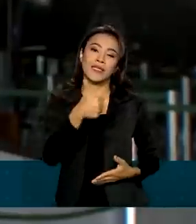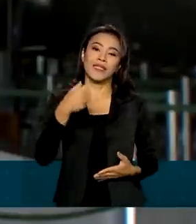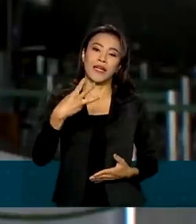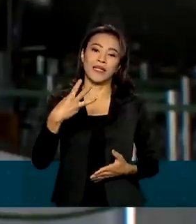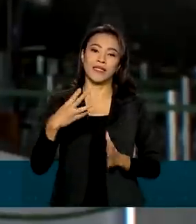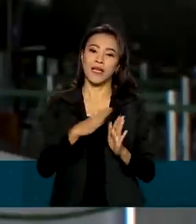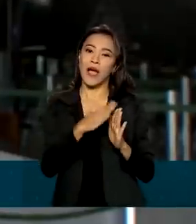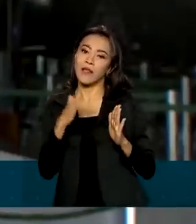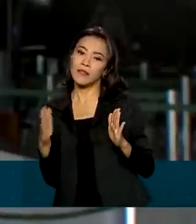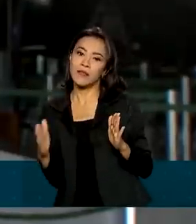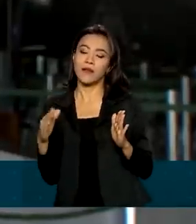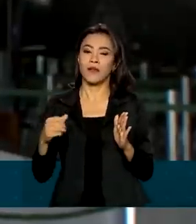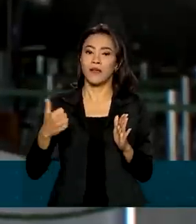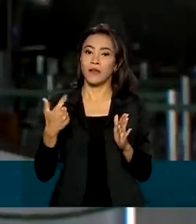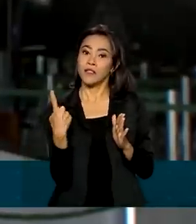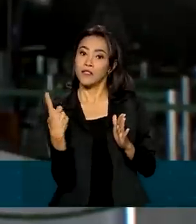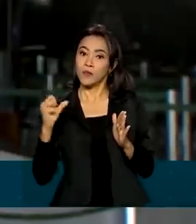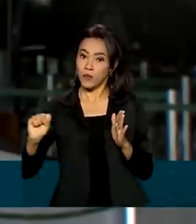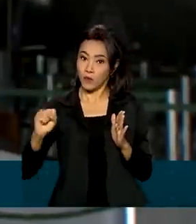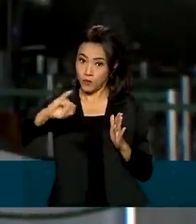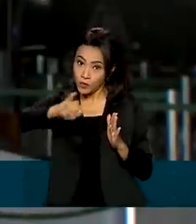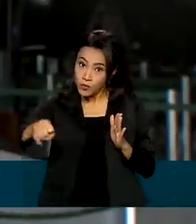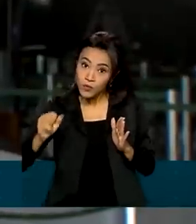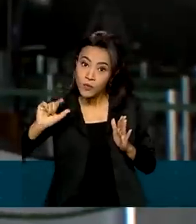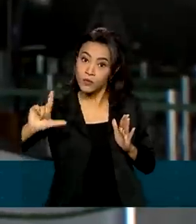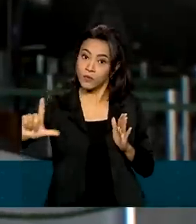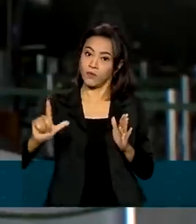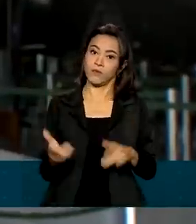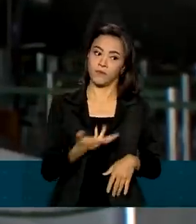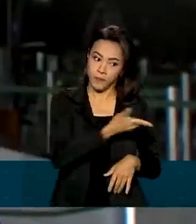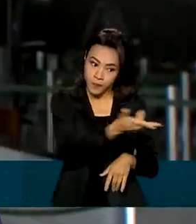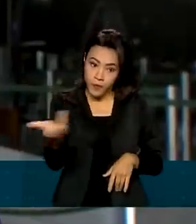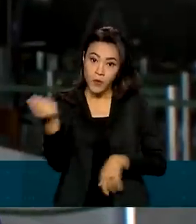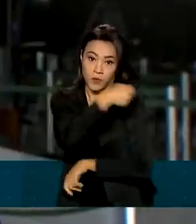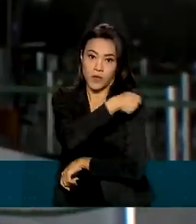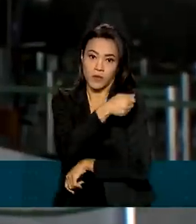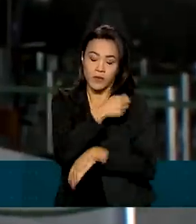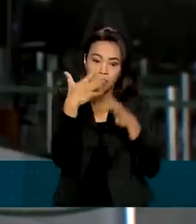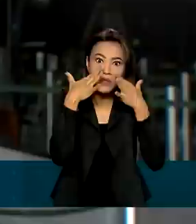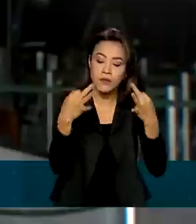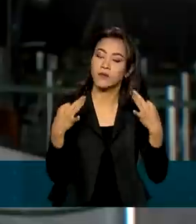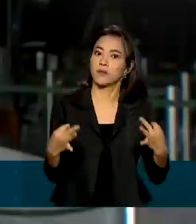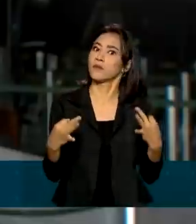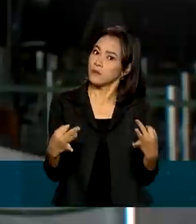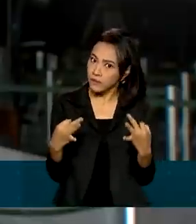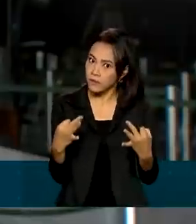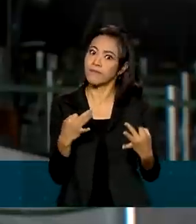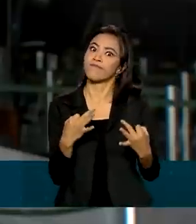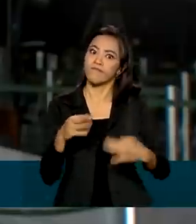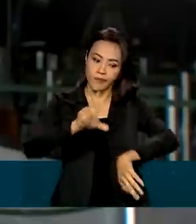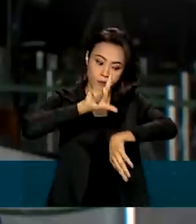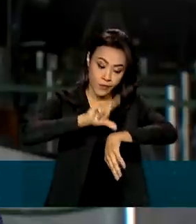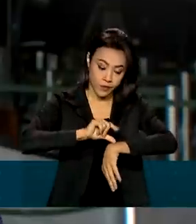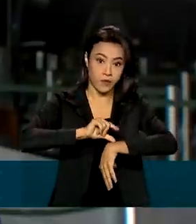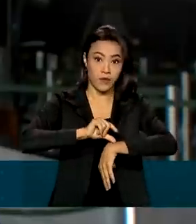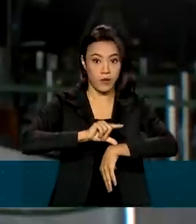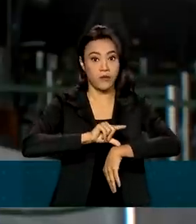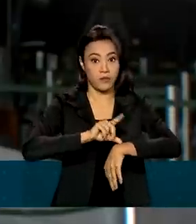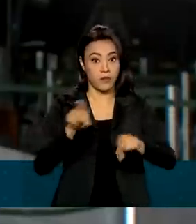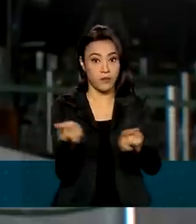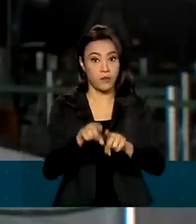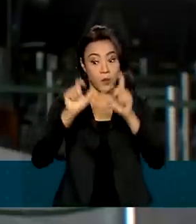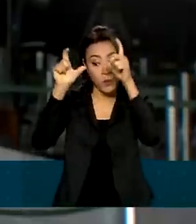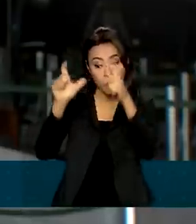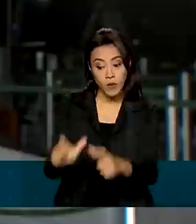a 18 de julho. Os estudantes devem ficar atentos, né? Porque os horários e também os locais